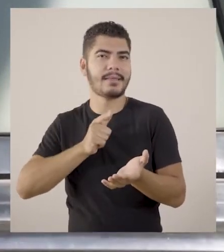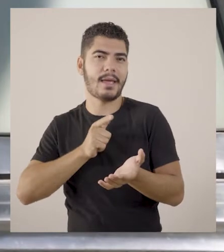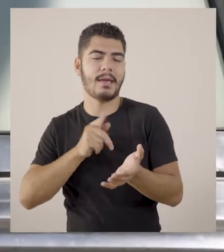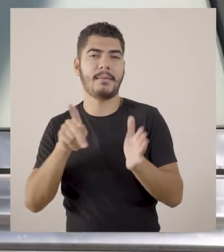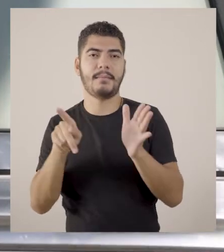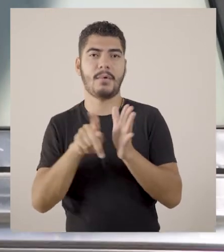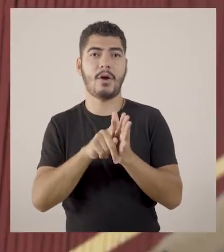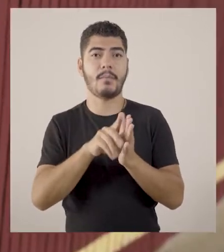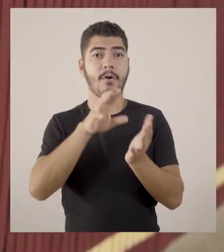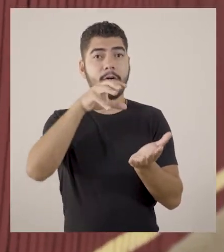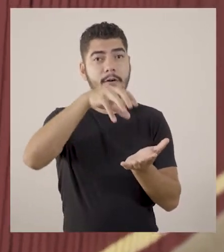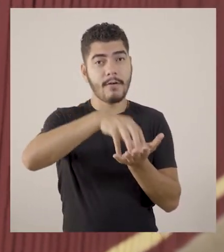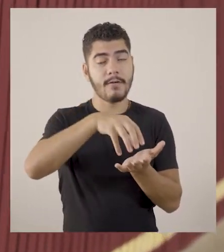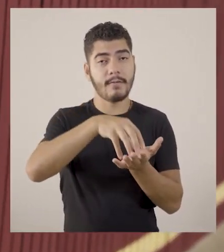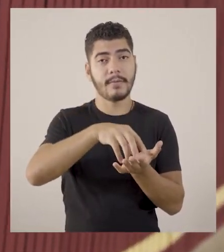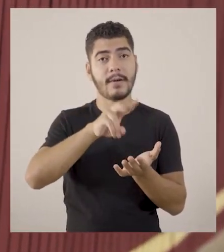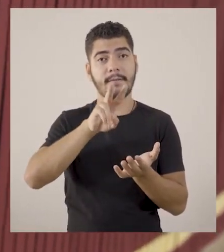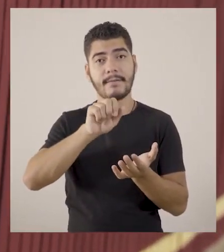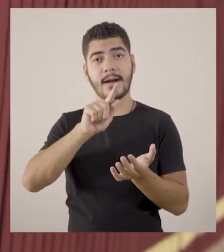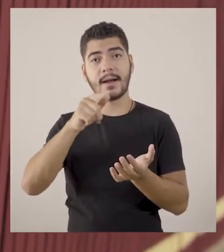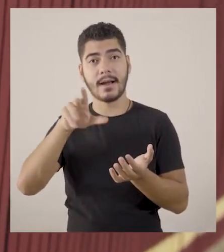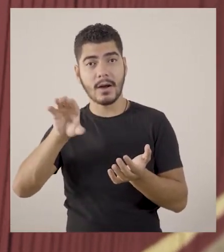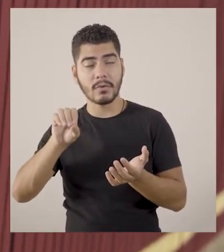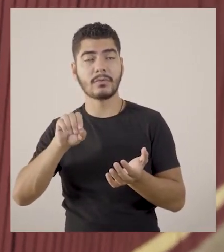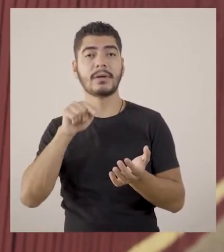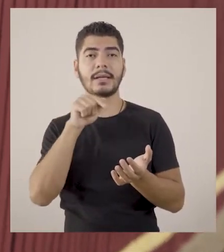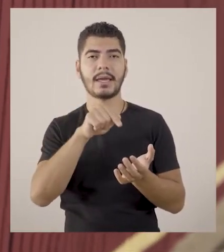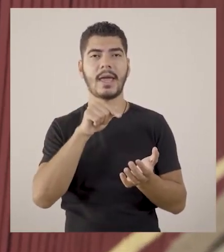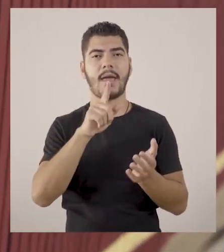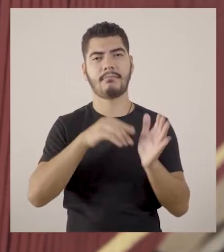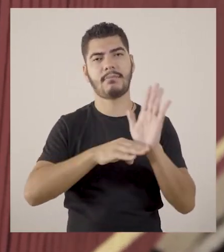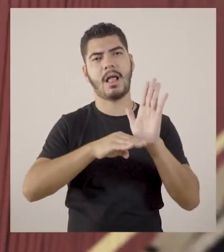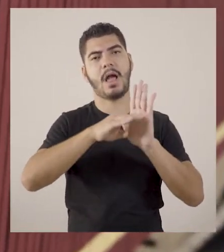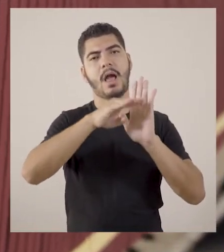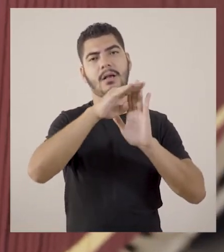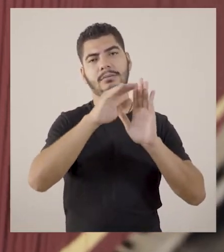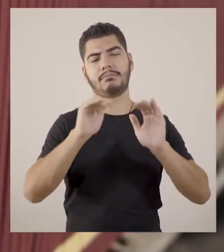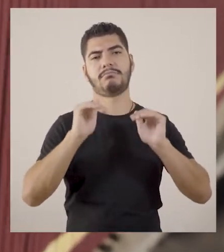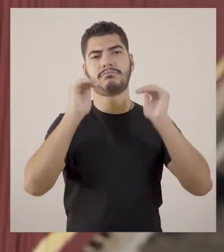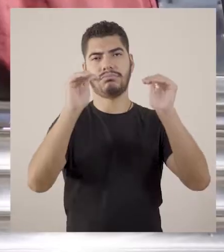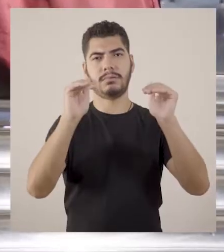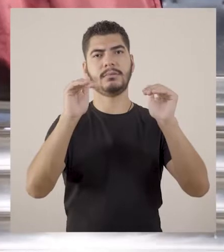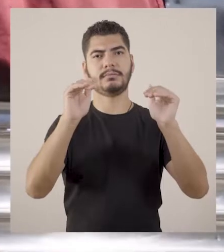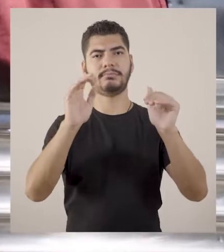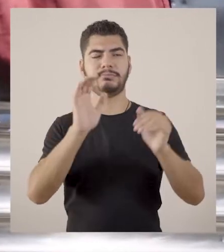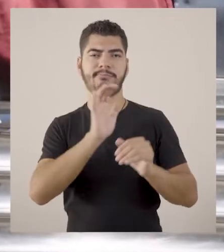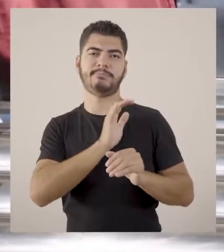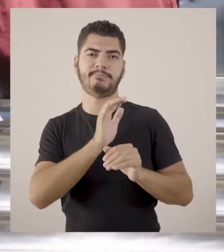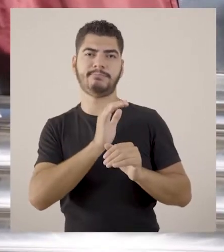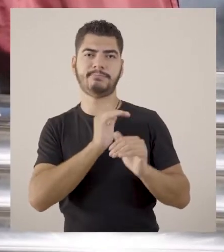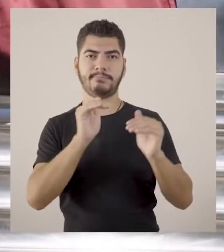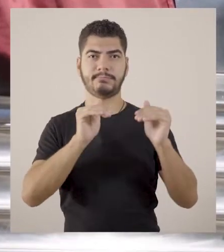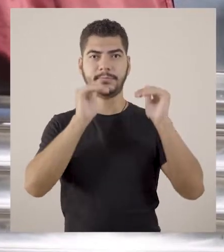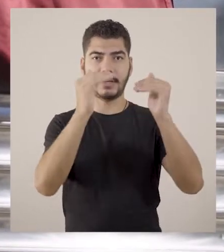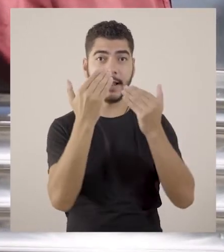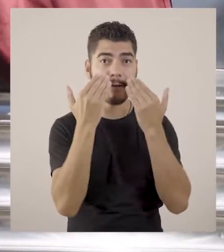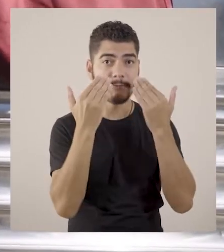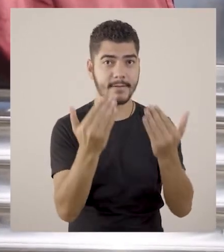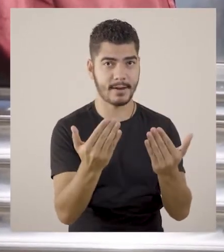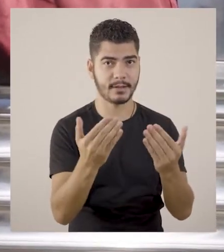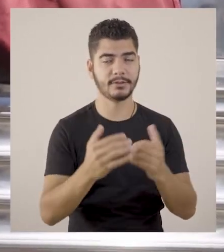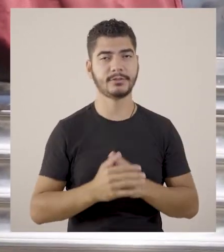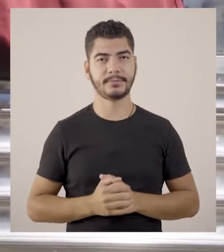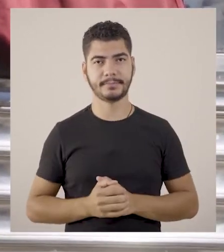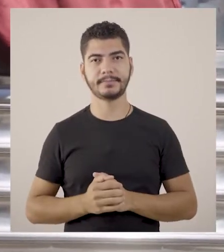vagões esse, que trariam a classe mais alta, mais com poder aquisitivo, mais na frente.